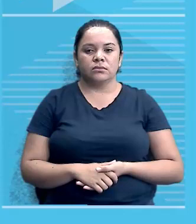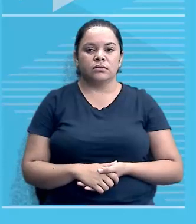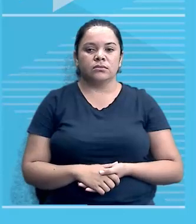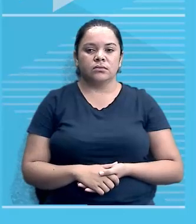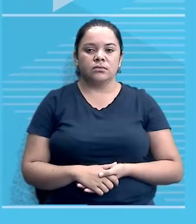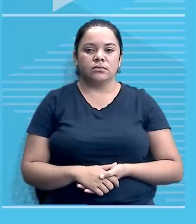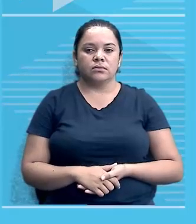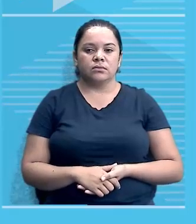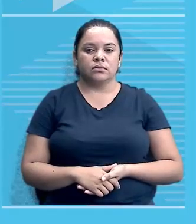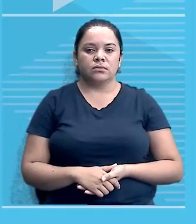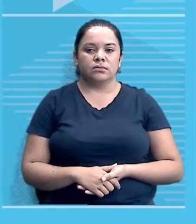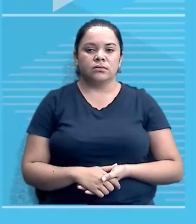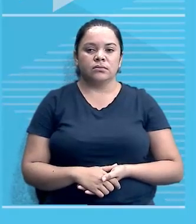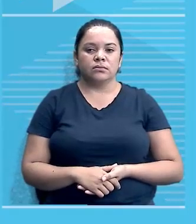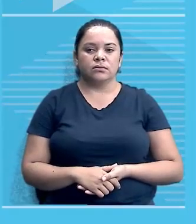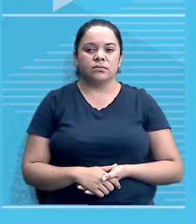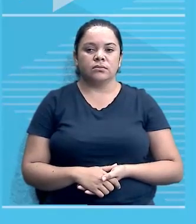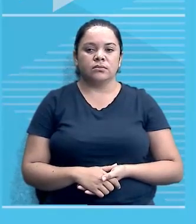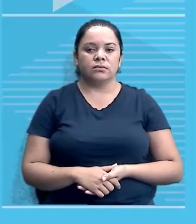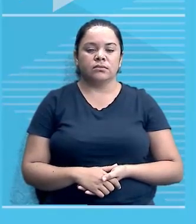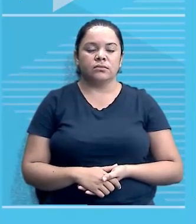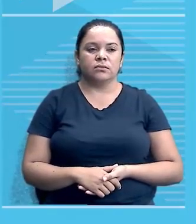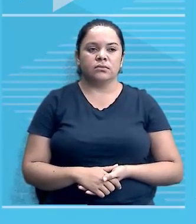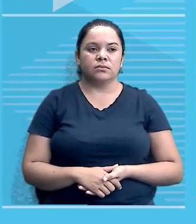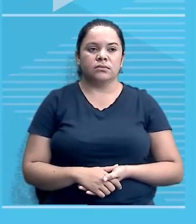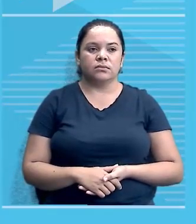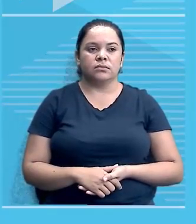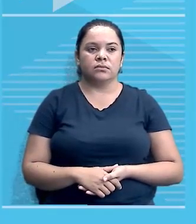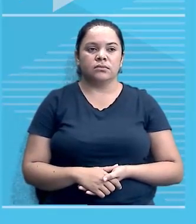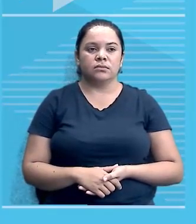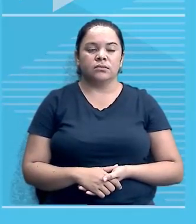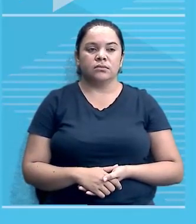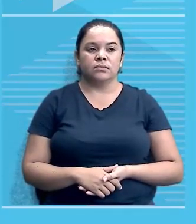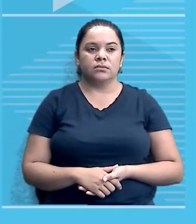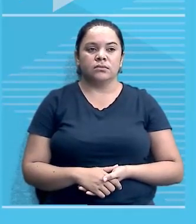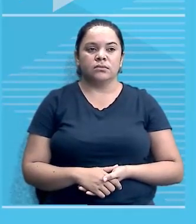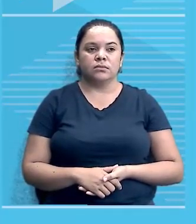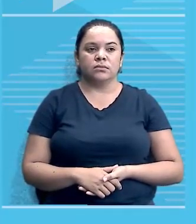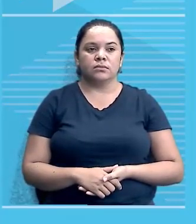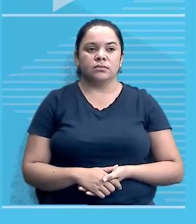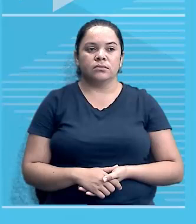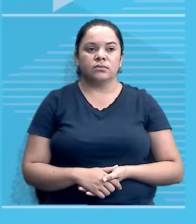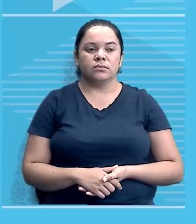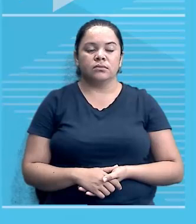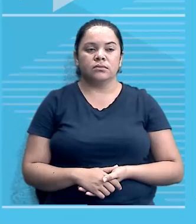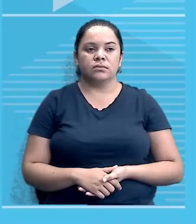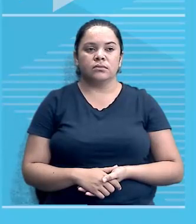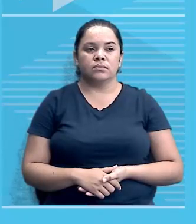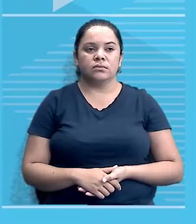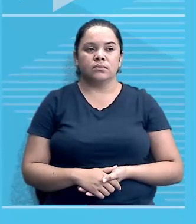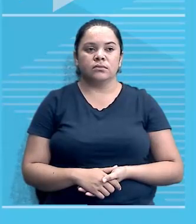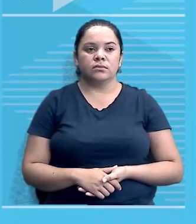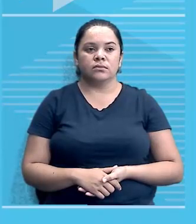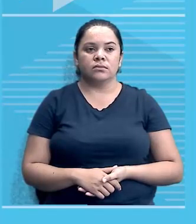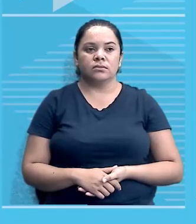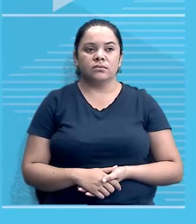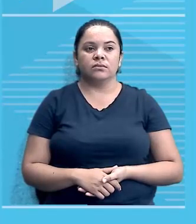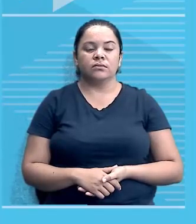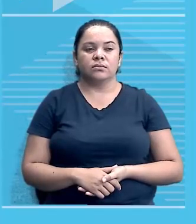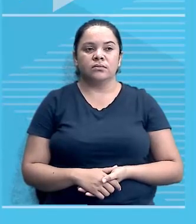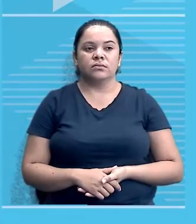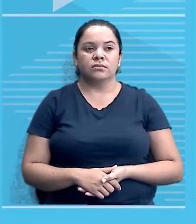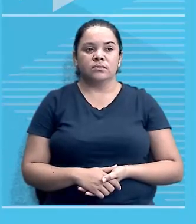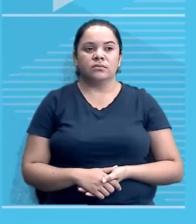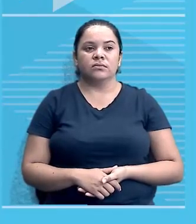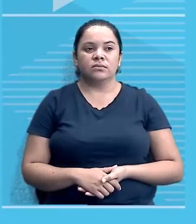é? Porque o povo não diz? Alegria de uns, desgraça de outros. Não diz? Não diz livramento. O povo